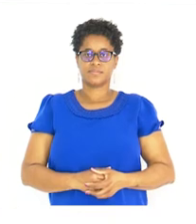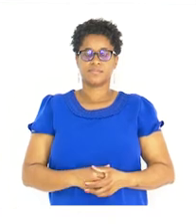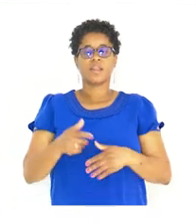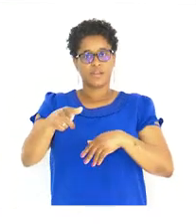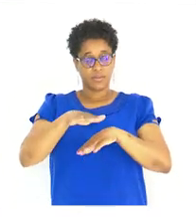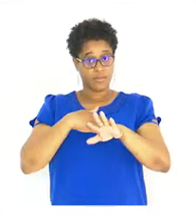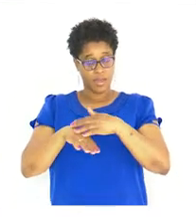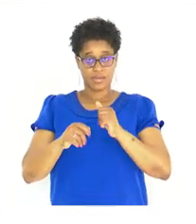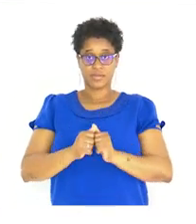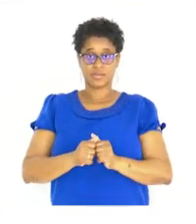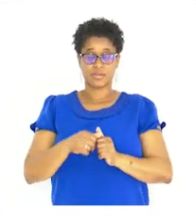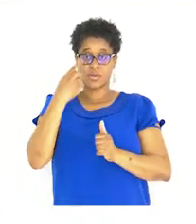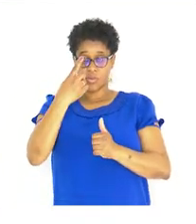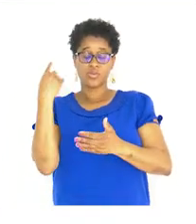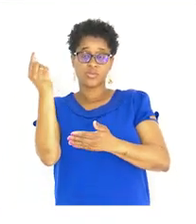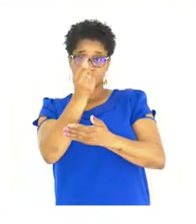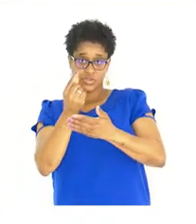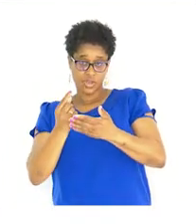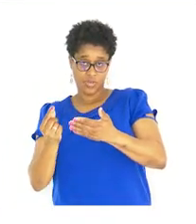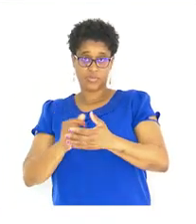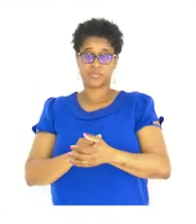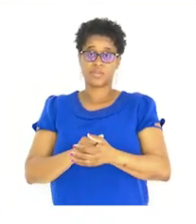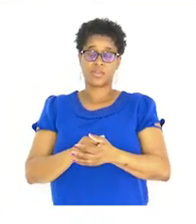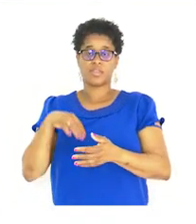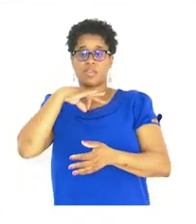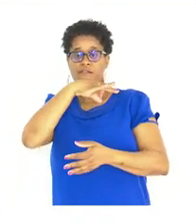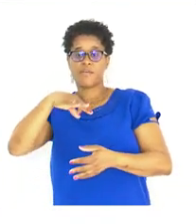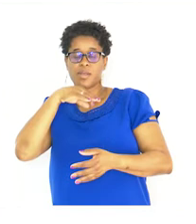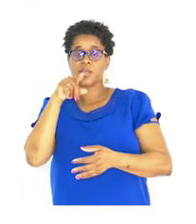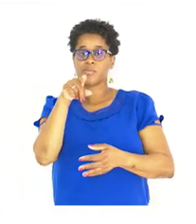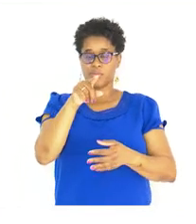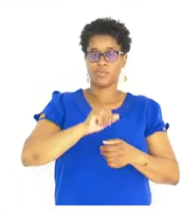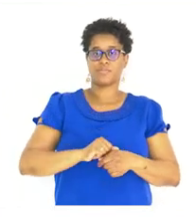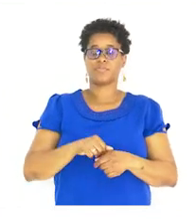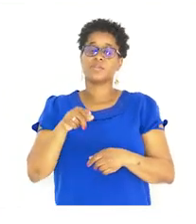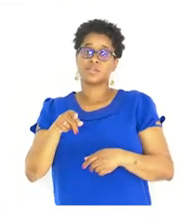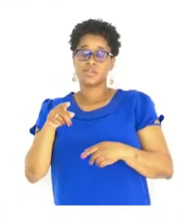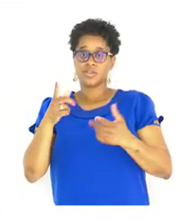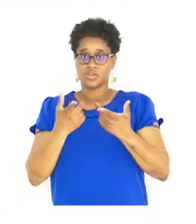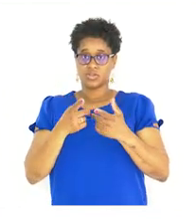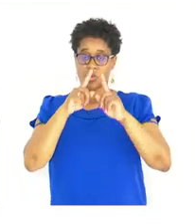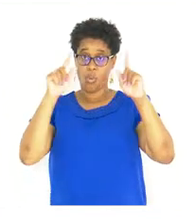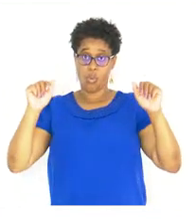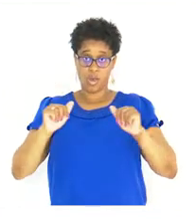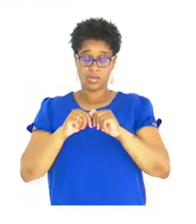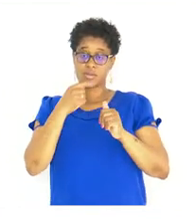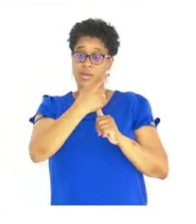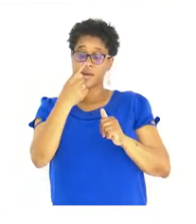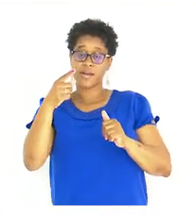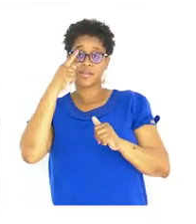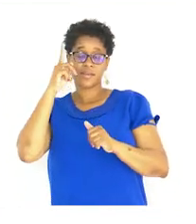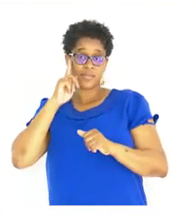Faz Um desenho Da tua Família Portanto Neste quadro Cada